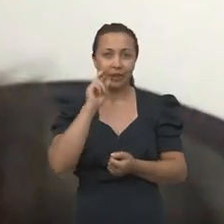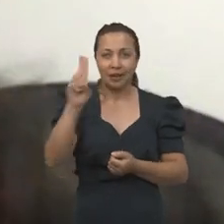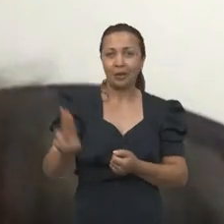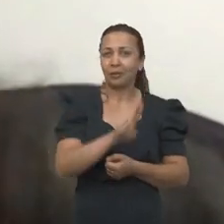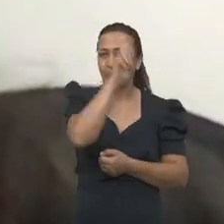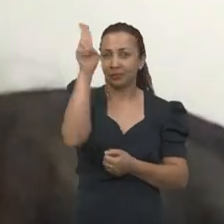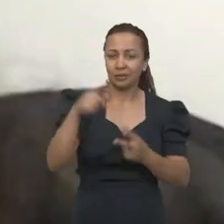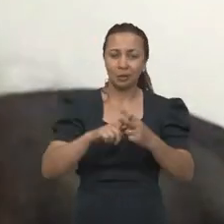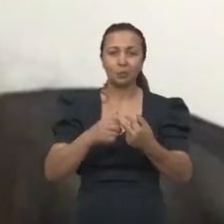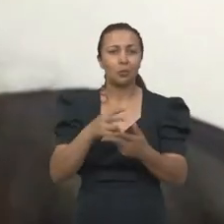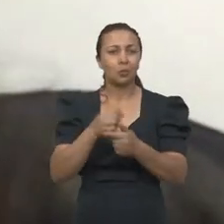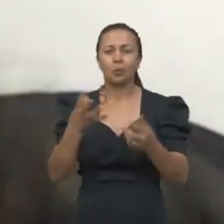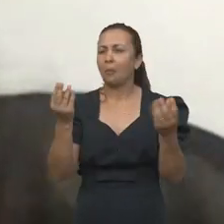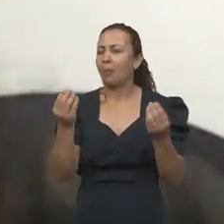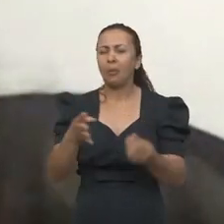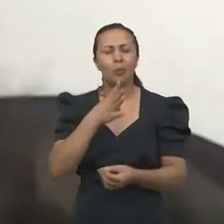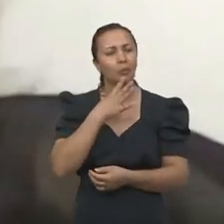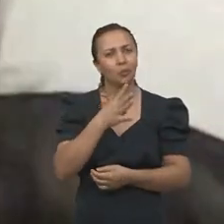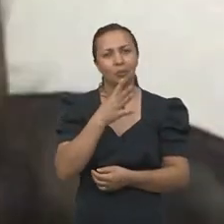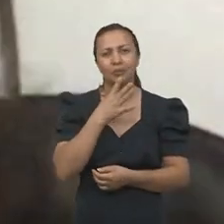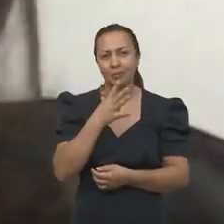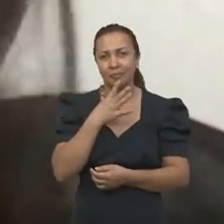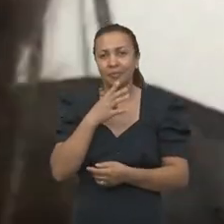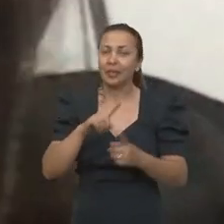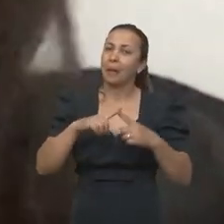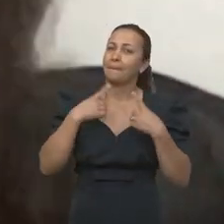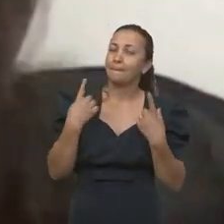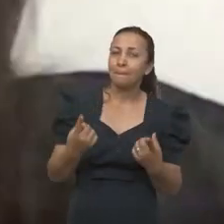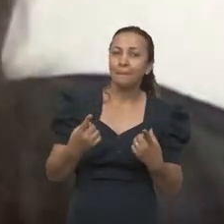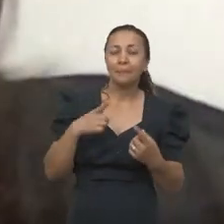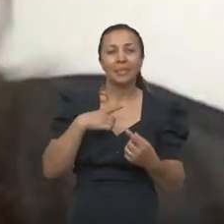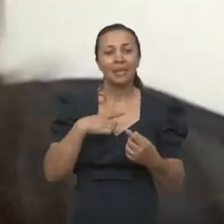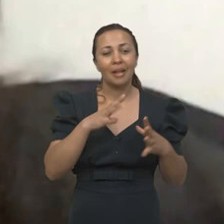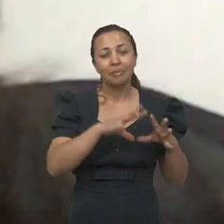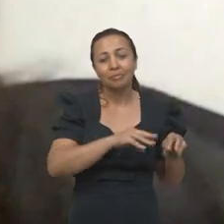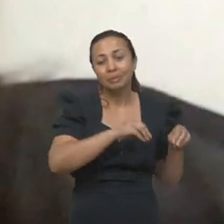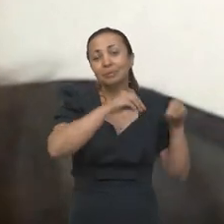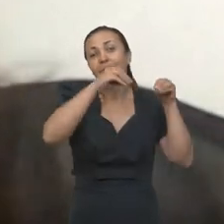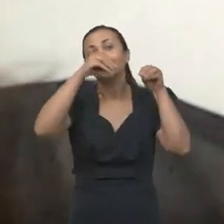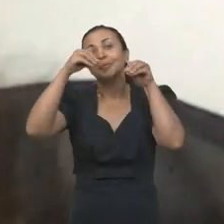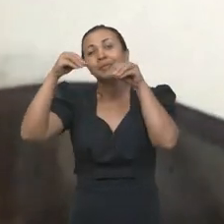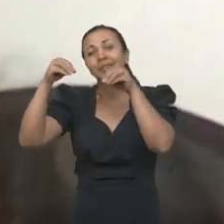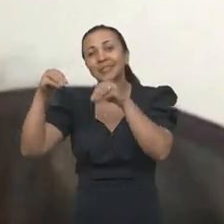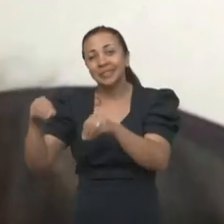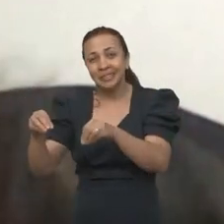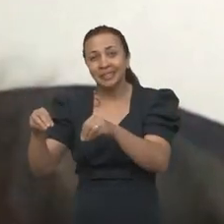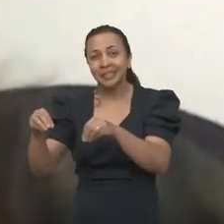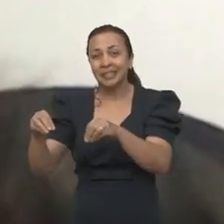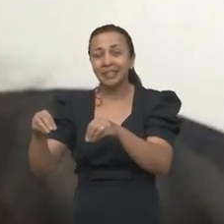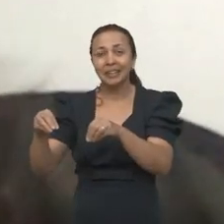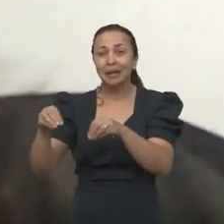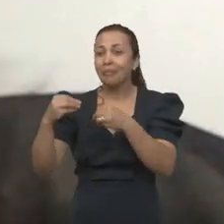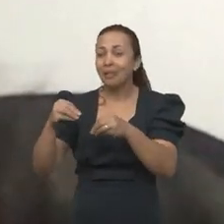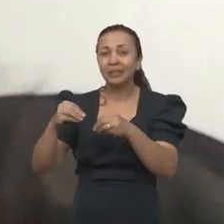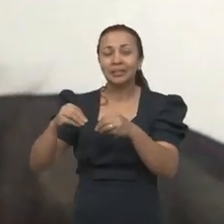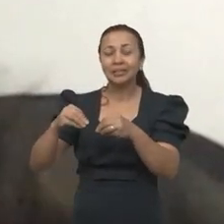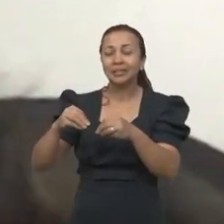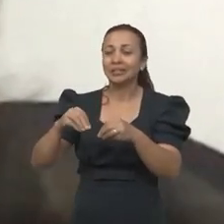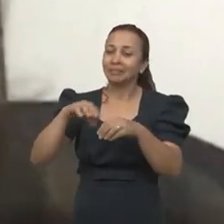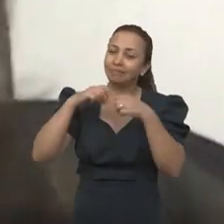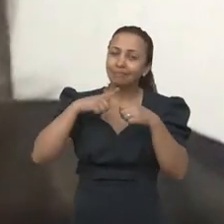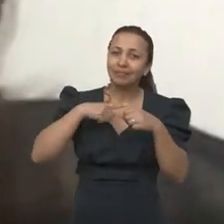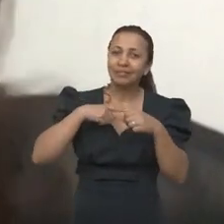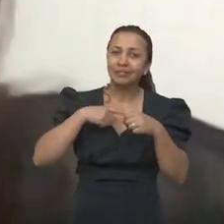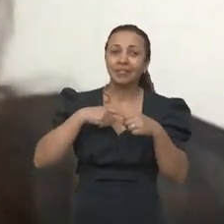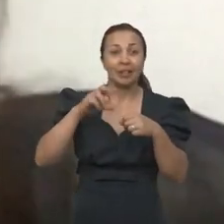é que a universidade produz muito conhecimento, né? Mas há uma transposição aí que precisa ser feita com muita